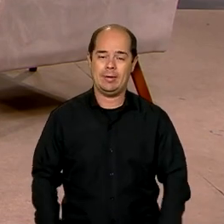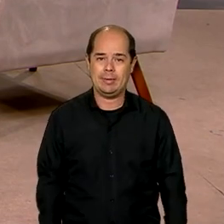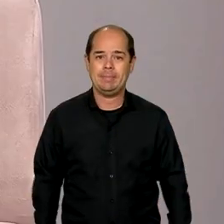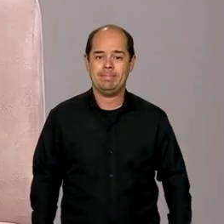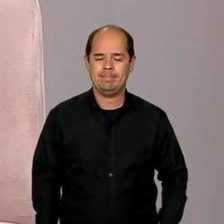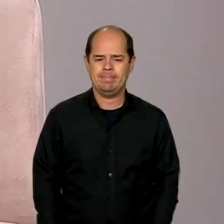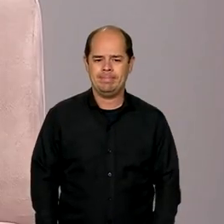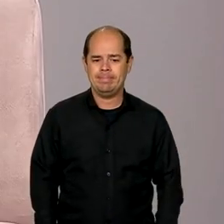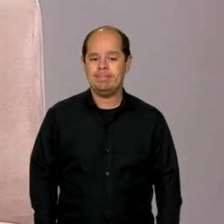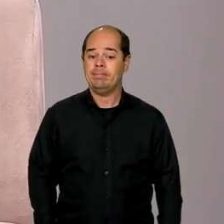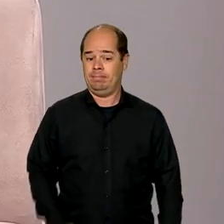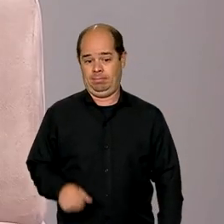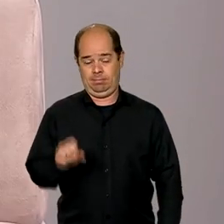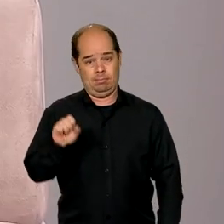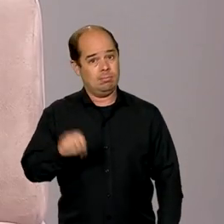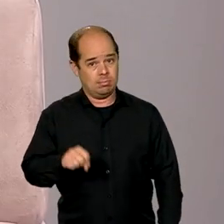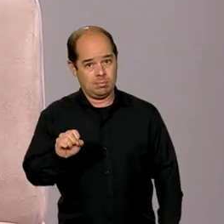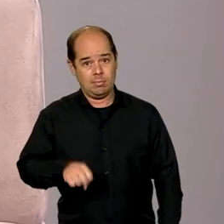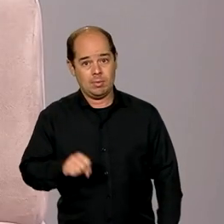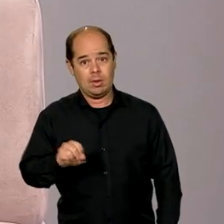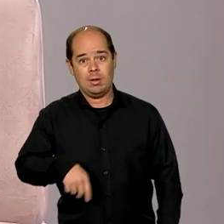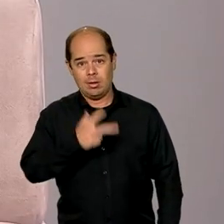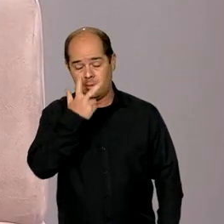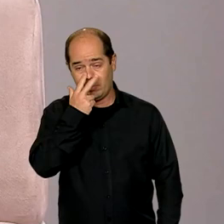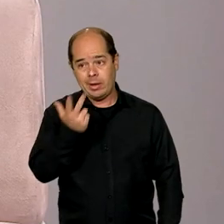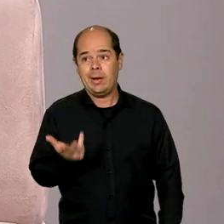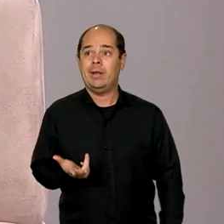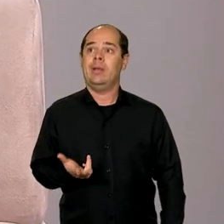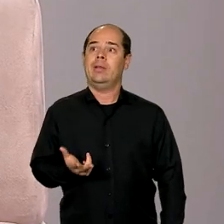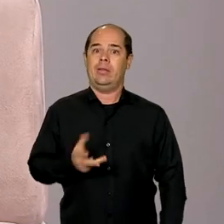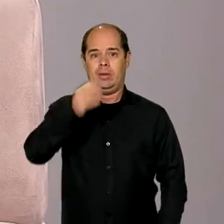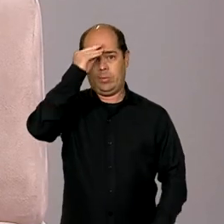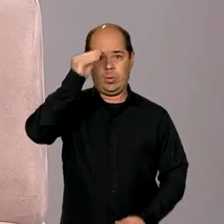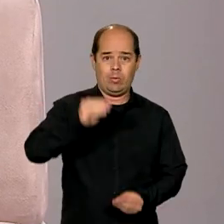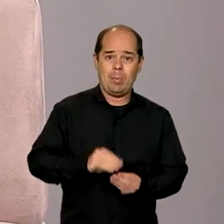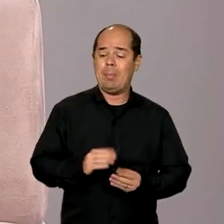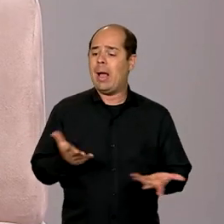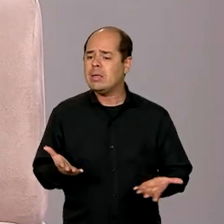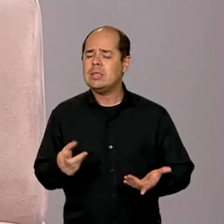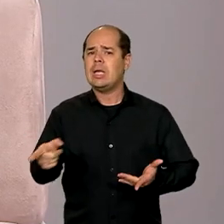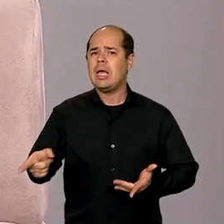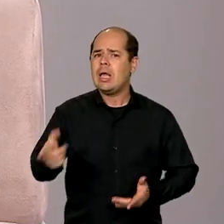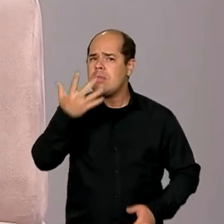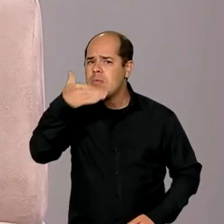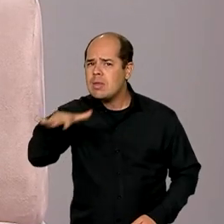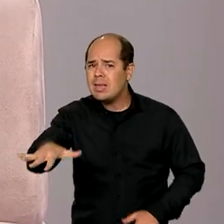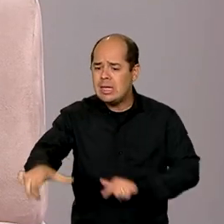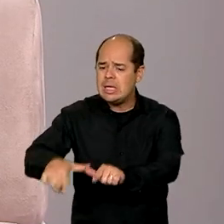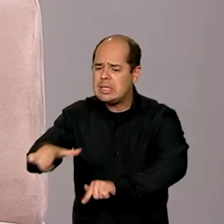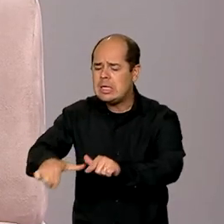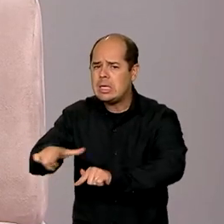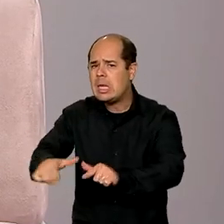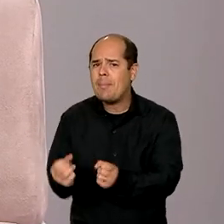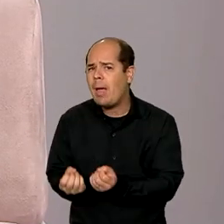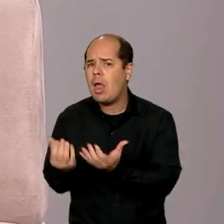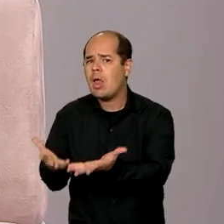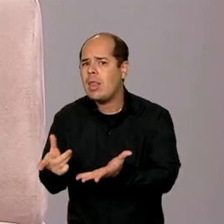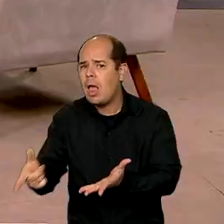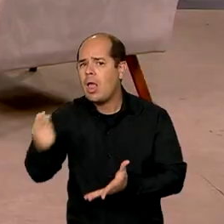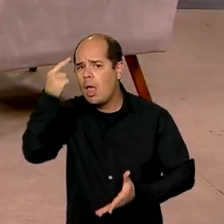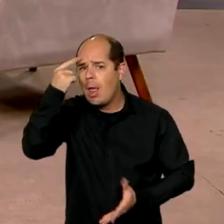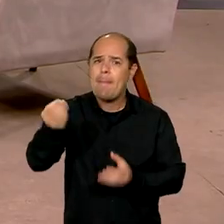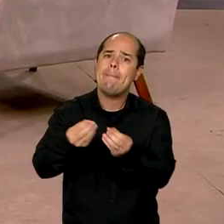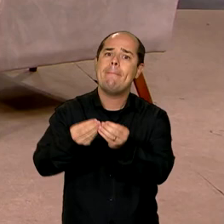comentar, gostaria que o senhor repercutisse um pouco, os prejuízos que o trabalho ilegal traz para o desenvolvimento de crianças e